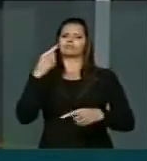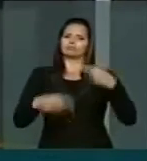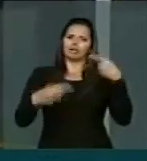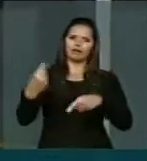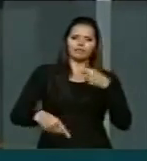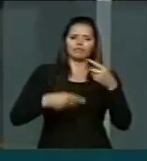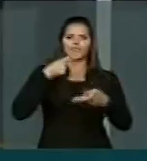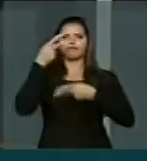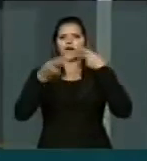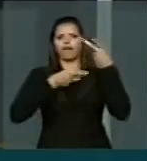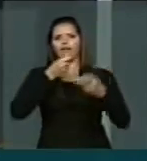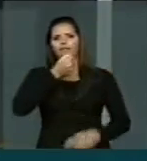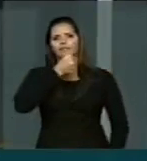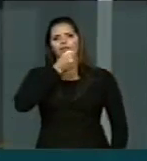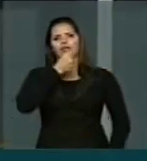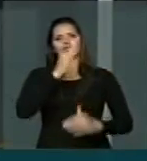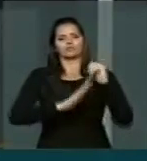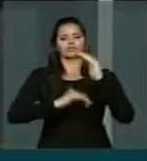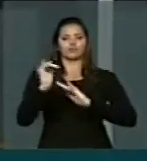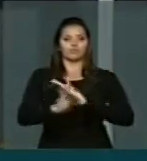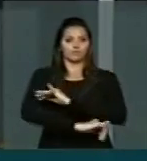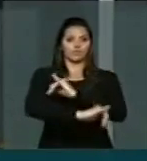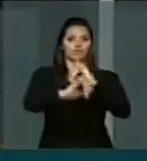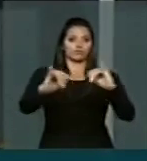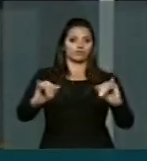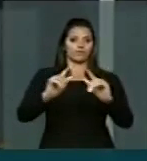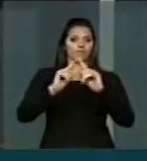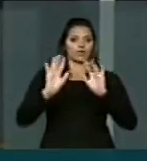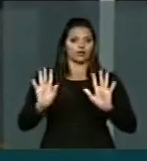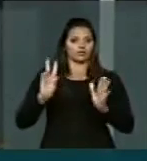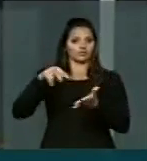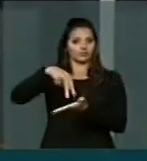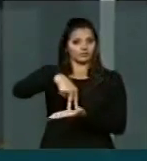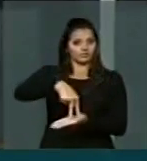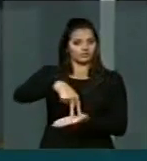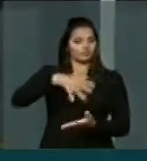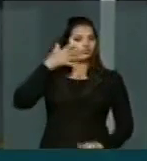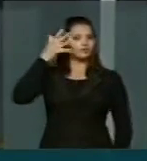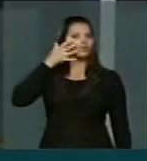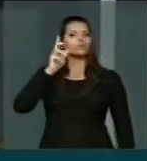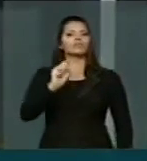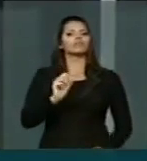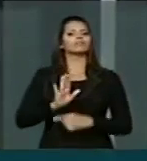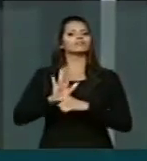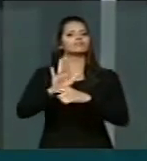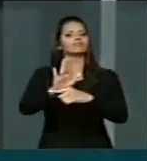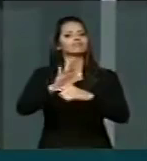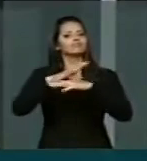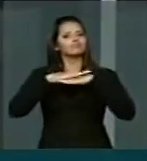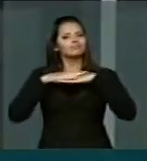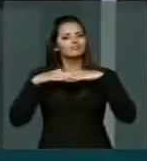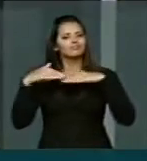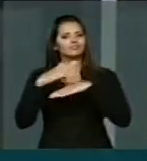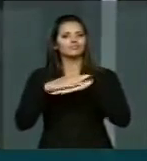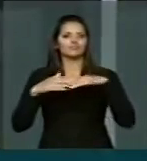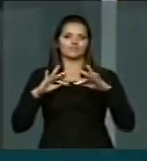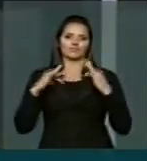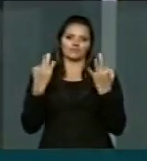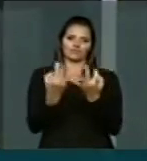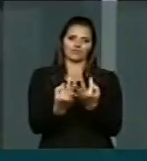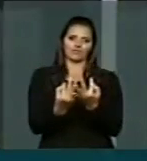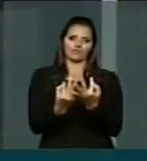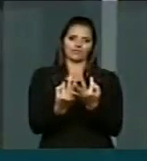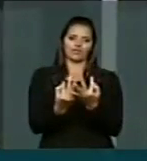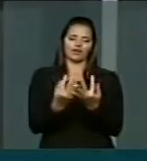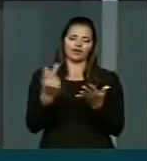pela imprensa. O que me traz a essa tribuna é a solidariedade às famílias que perderam